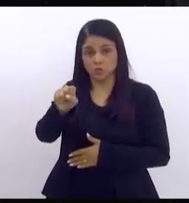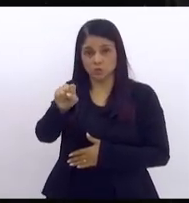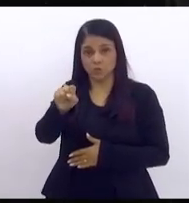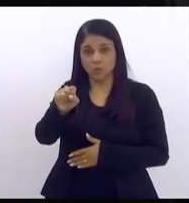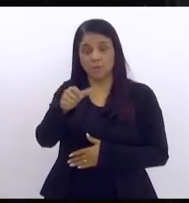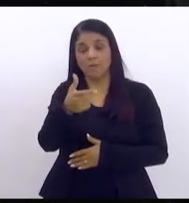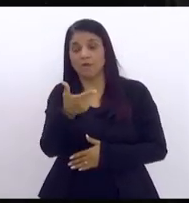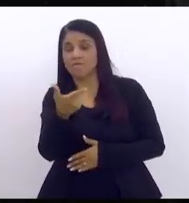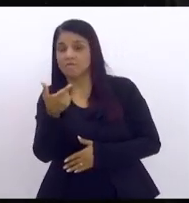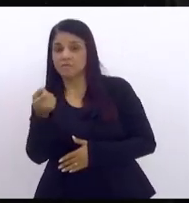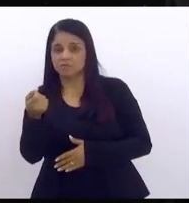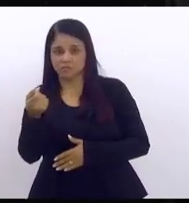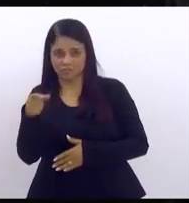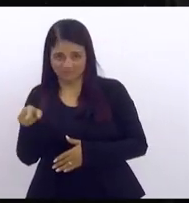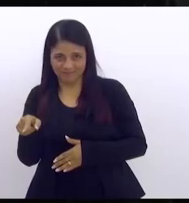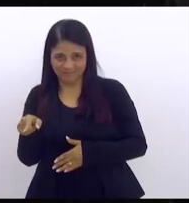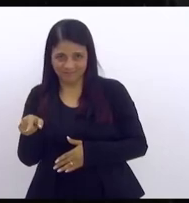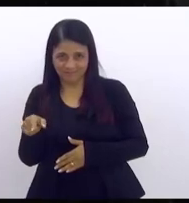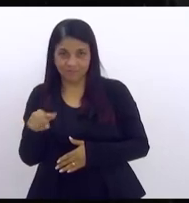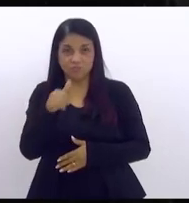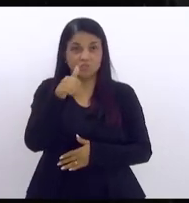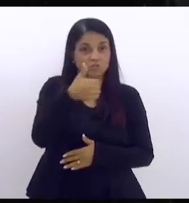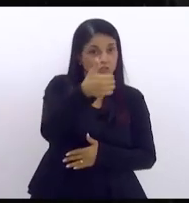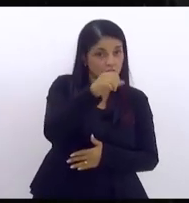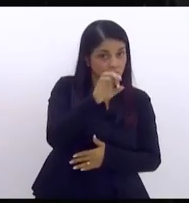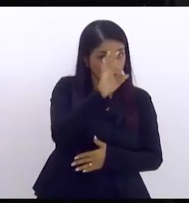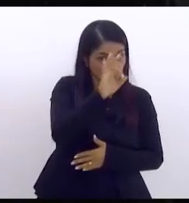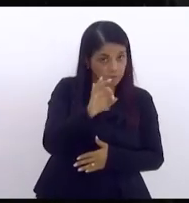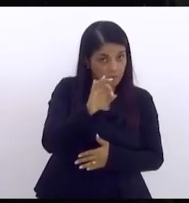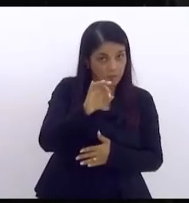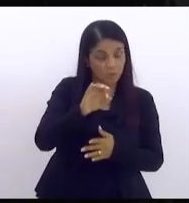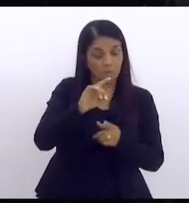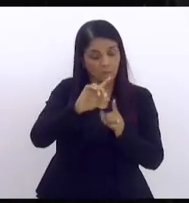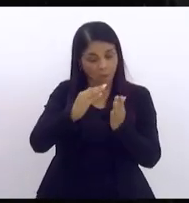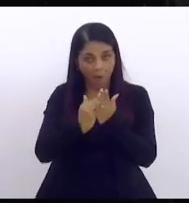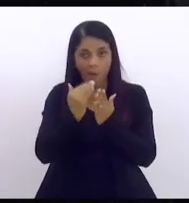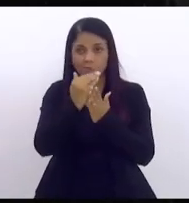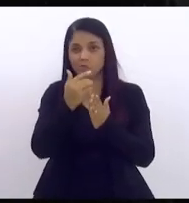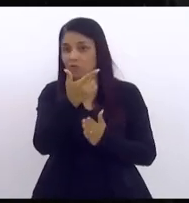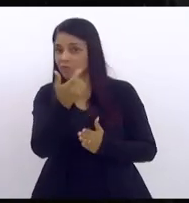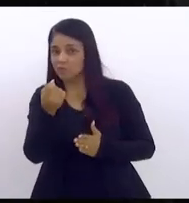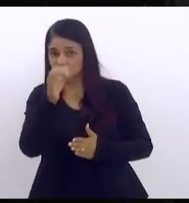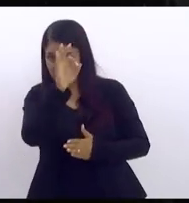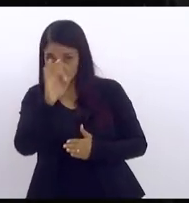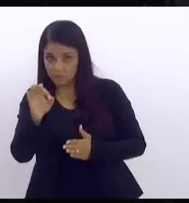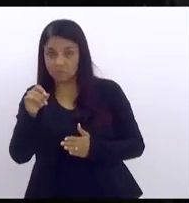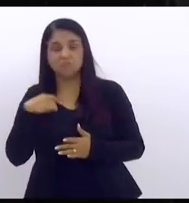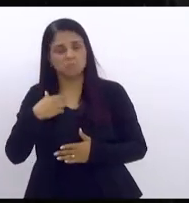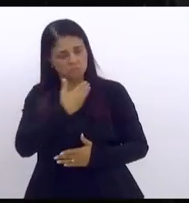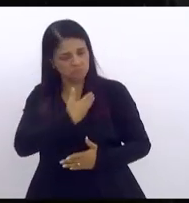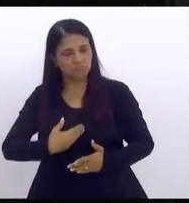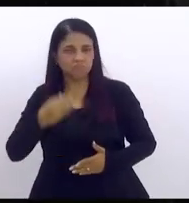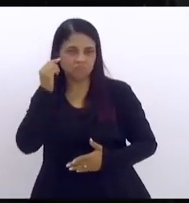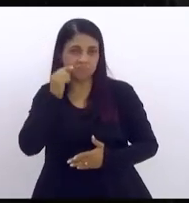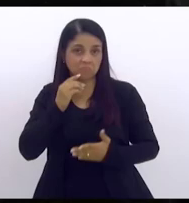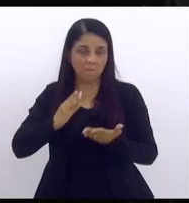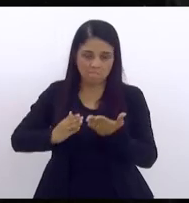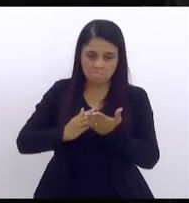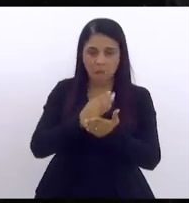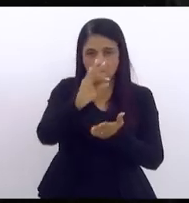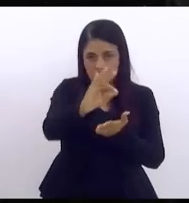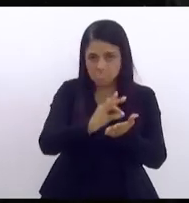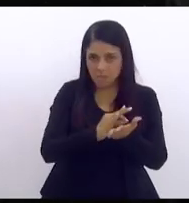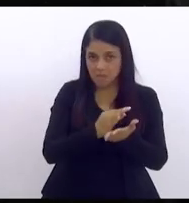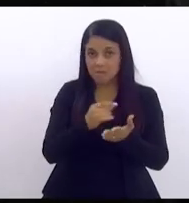e tem certeza que o governador sancionará o sabe por que deputado radinho porque não tem